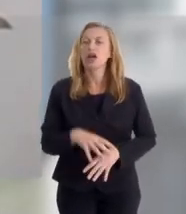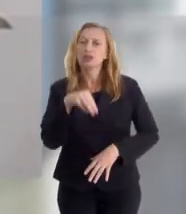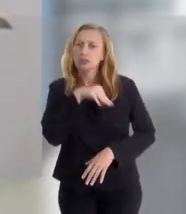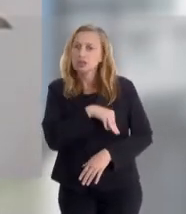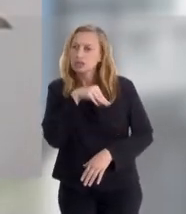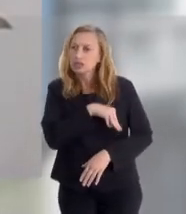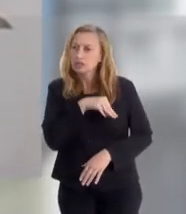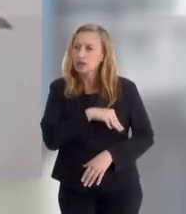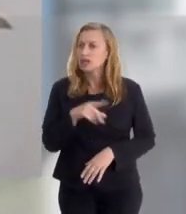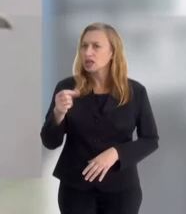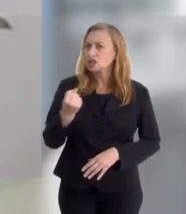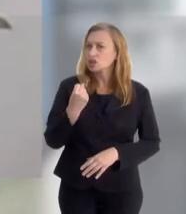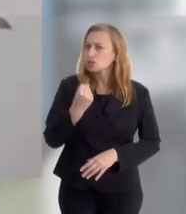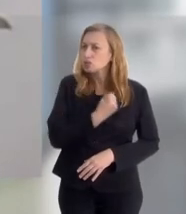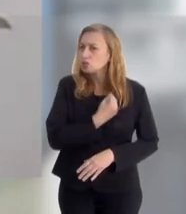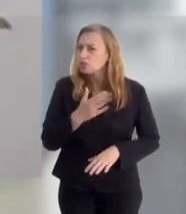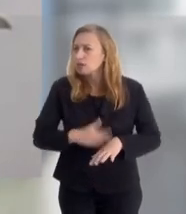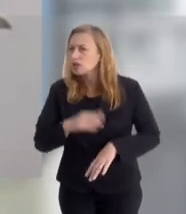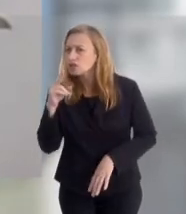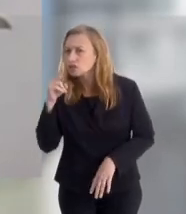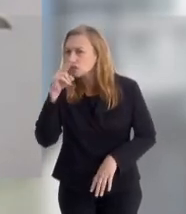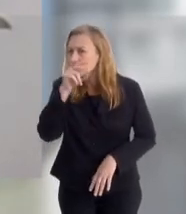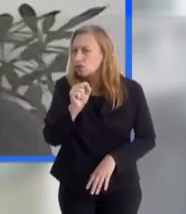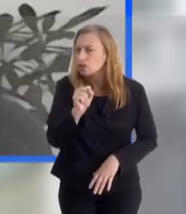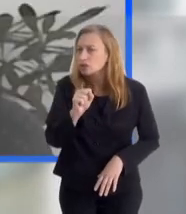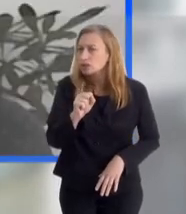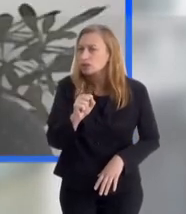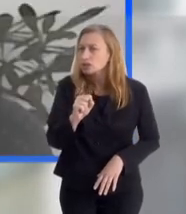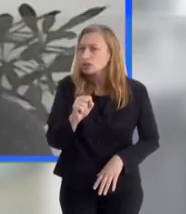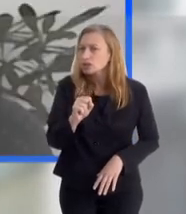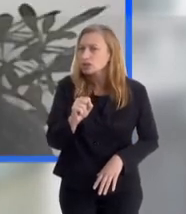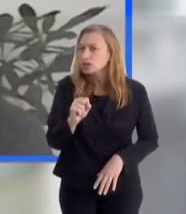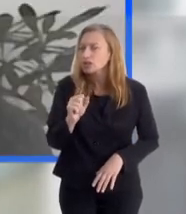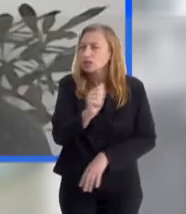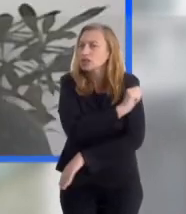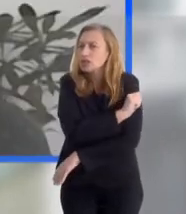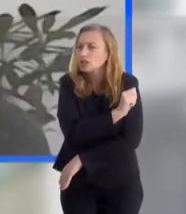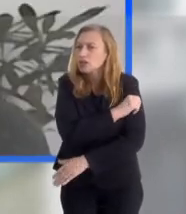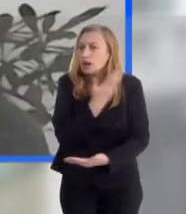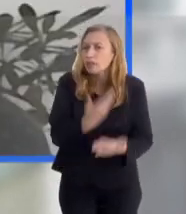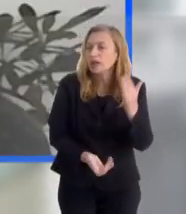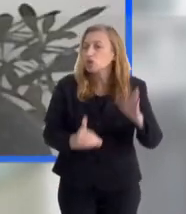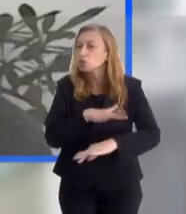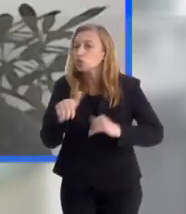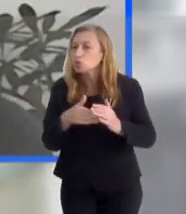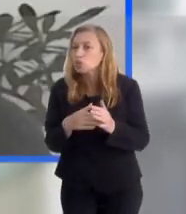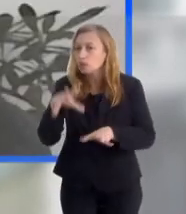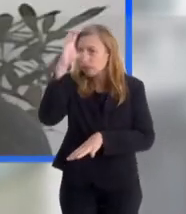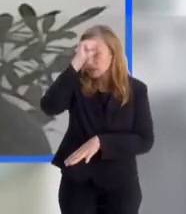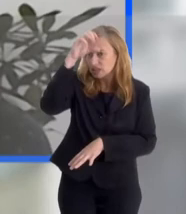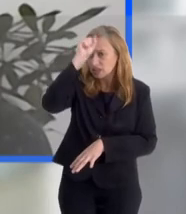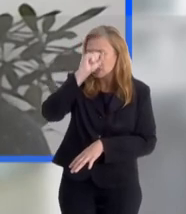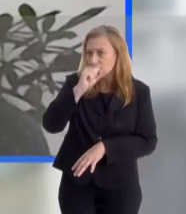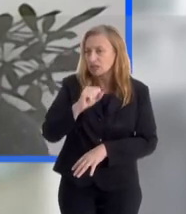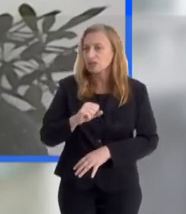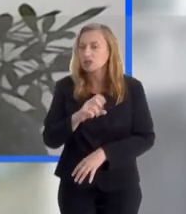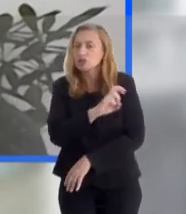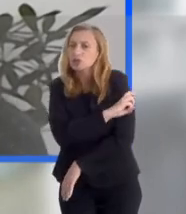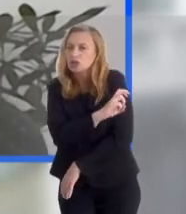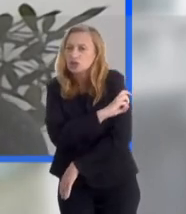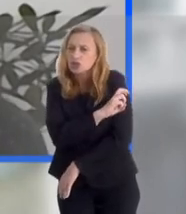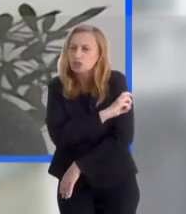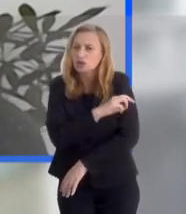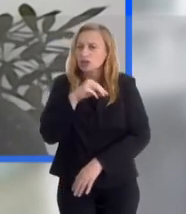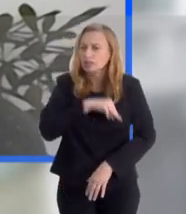64%. Para a matemática, esse dado é ainda mais assustador, esses alunos perdem todo o aprendizado